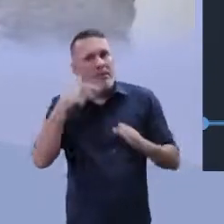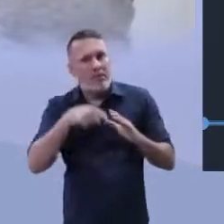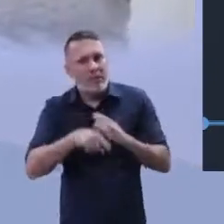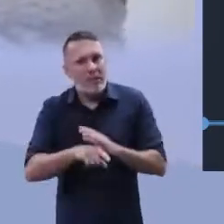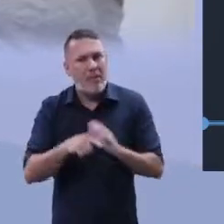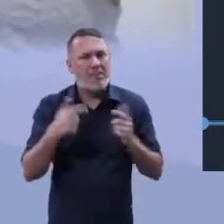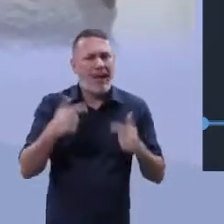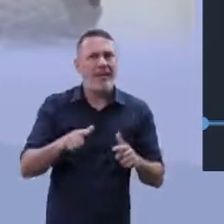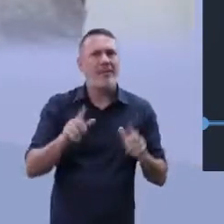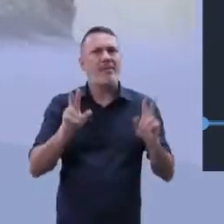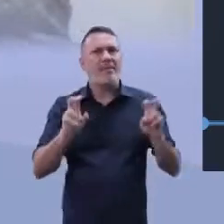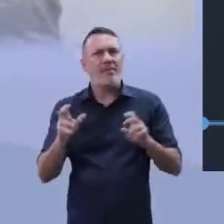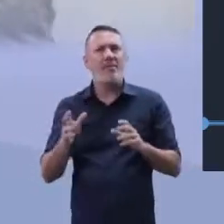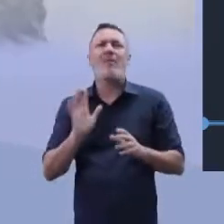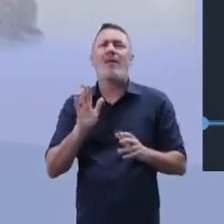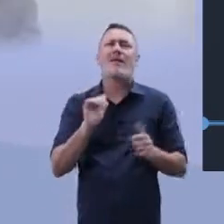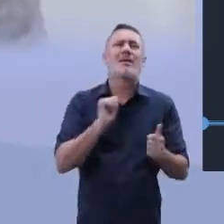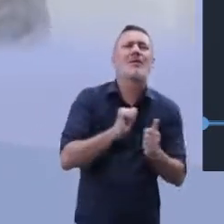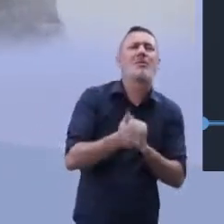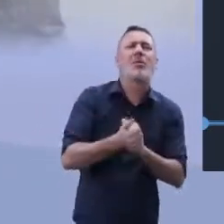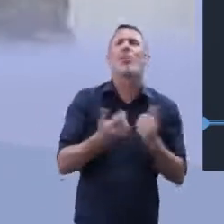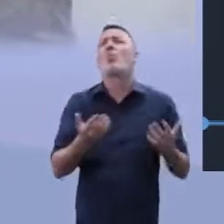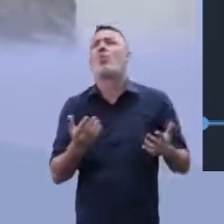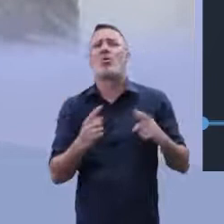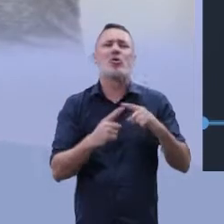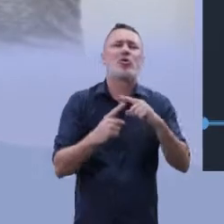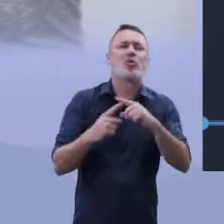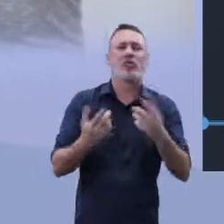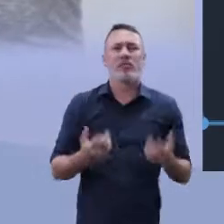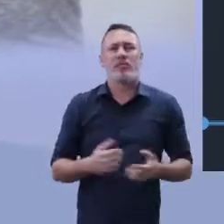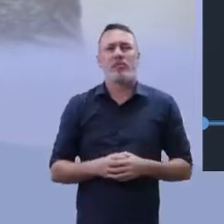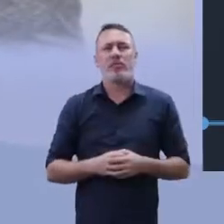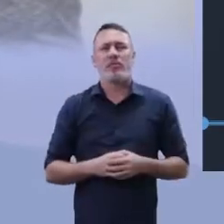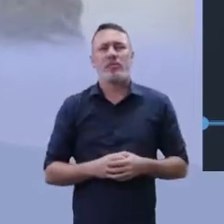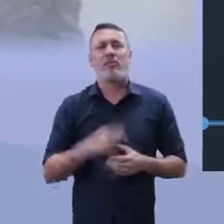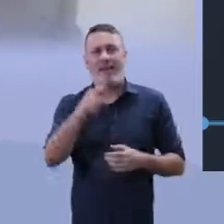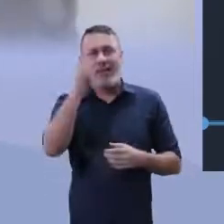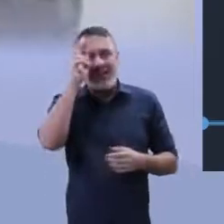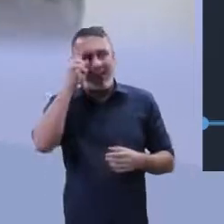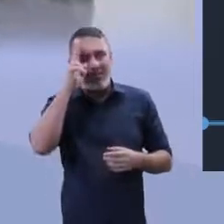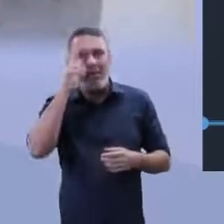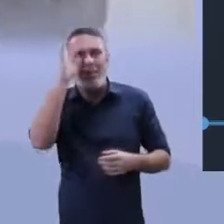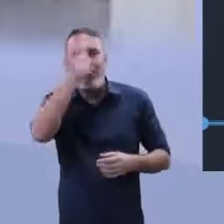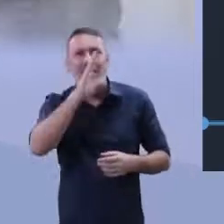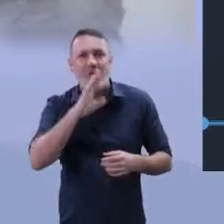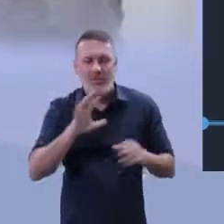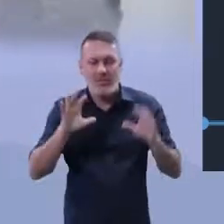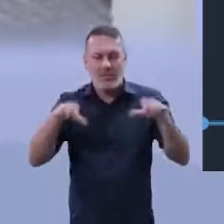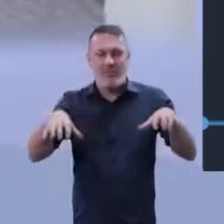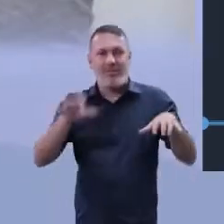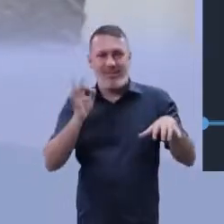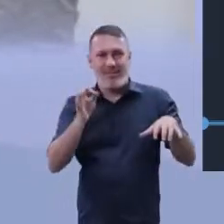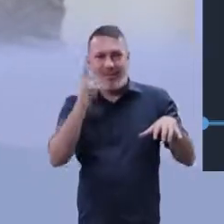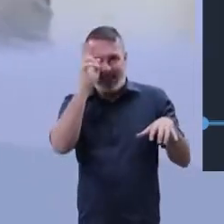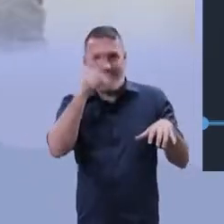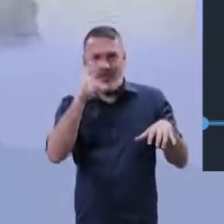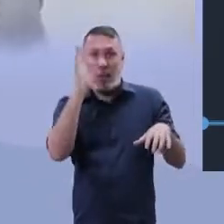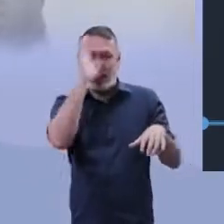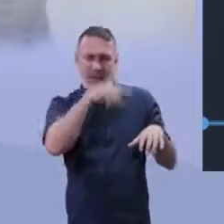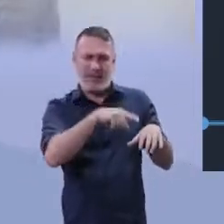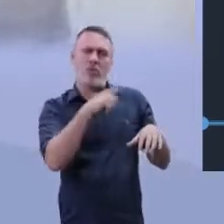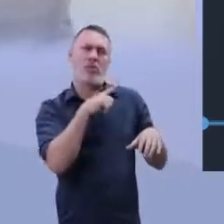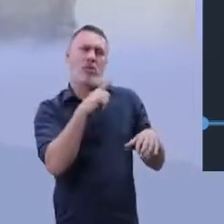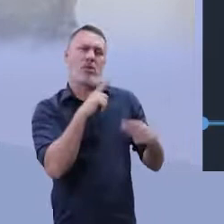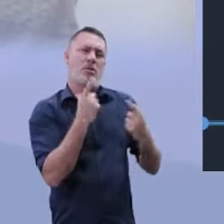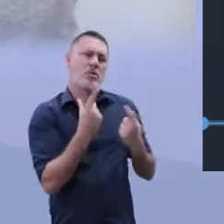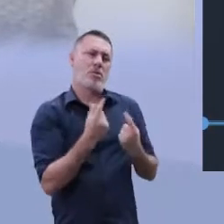mais um pouquinho, o esporte como fator. Mas que tipo de esporte é esse? Professor, lembra dos dois Brasis? Perfeito. Dos dois Brasis. Eu tenho